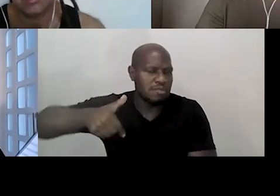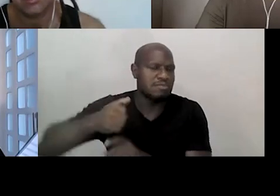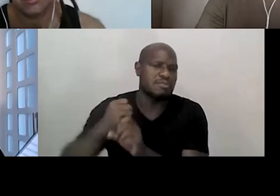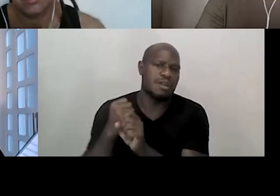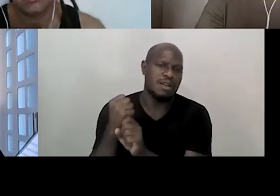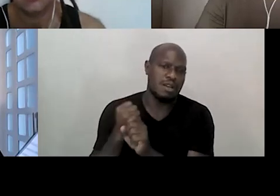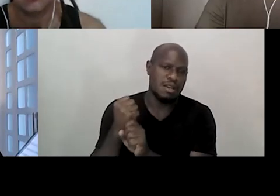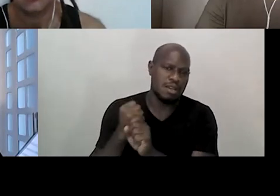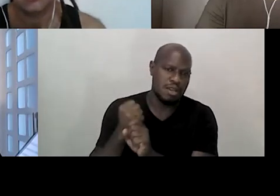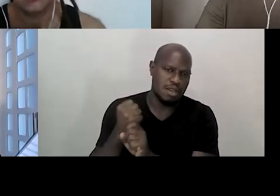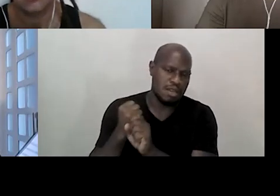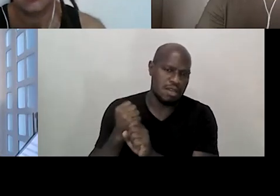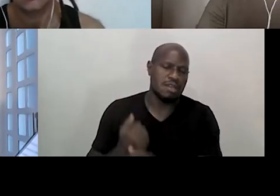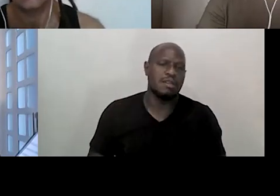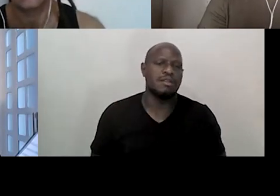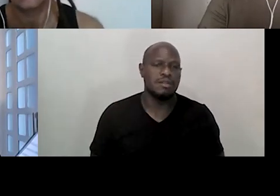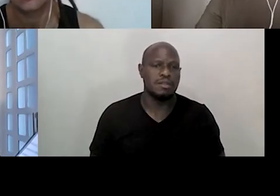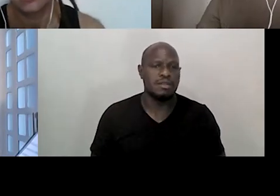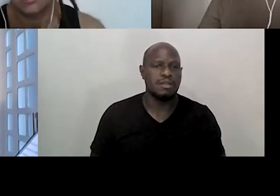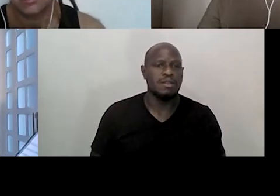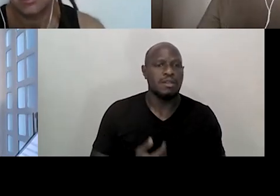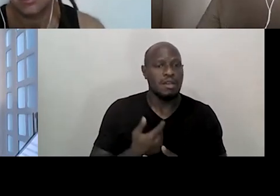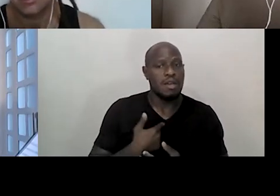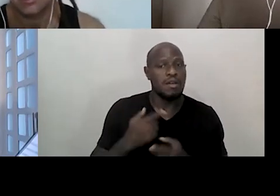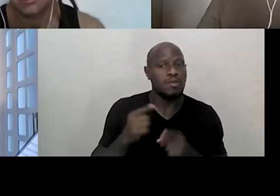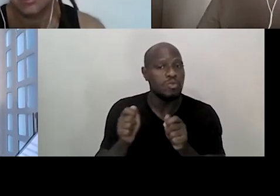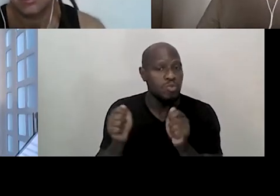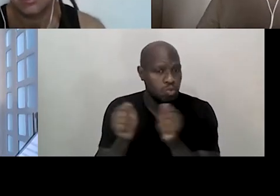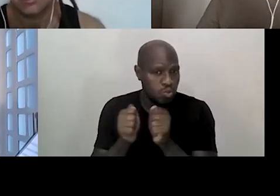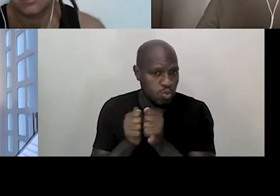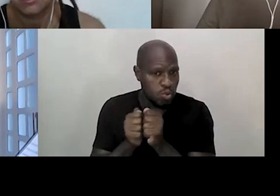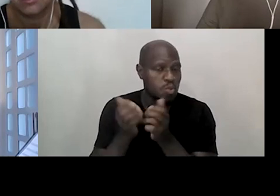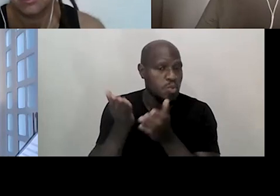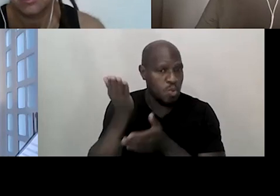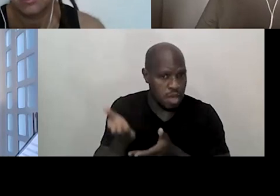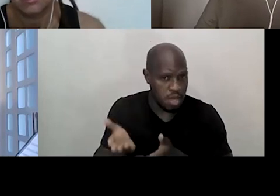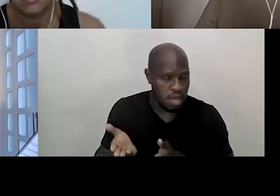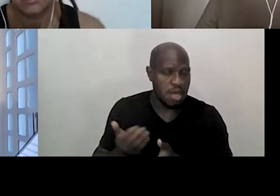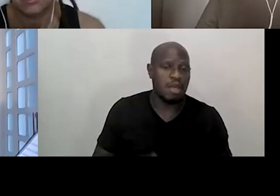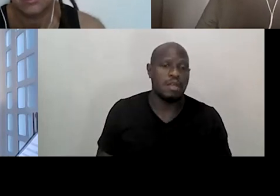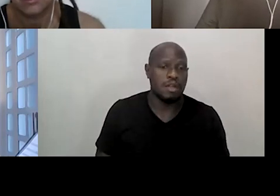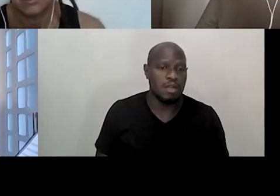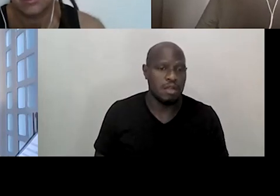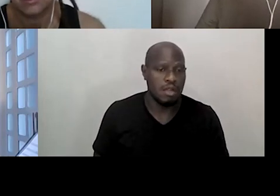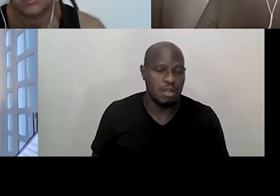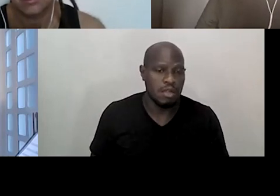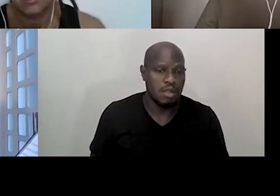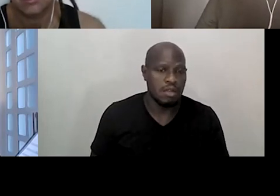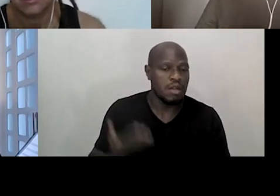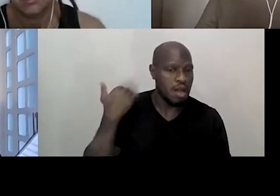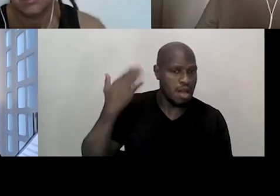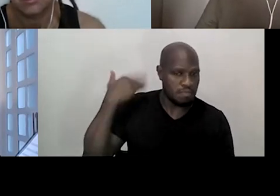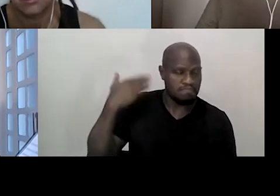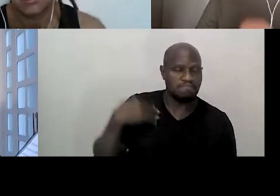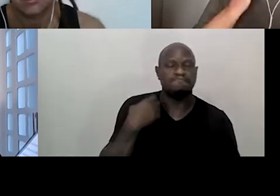e eu trabalho com ele na Cracolândia antes de maneira esporádica e